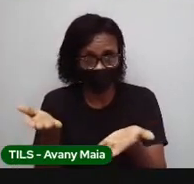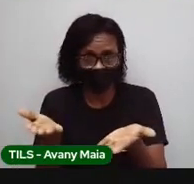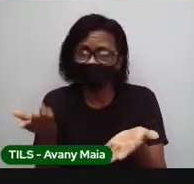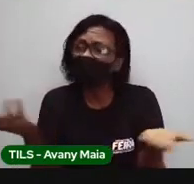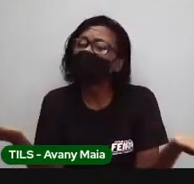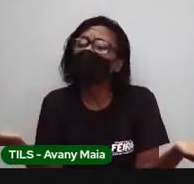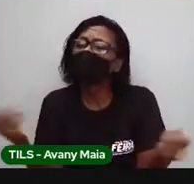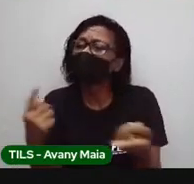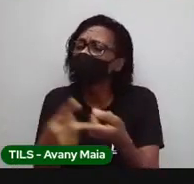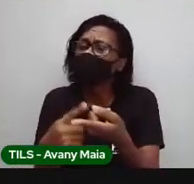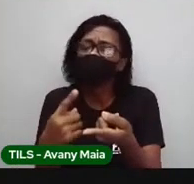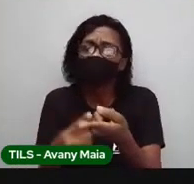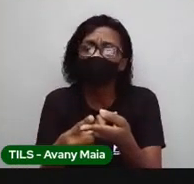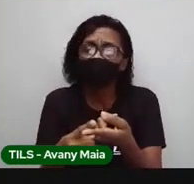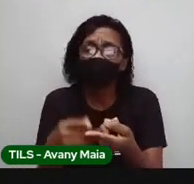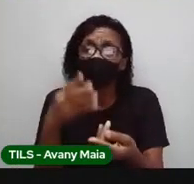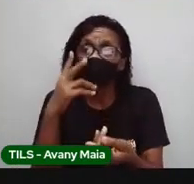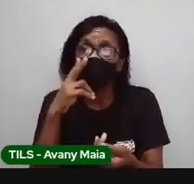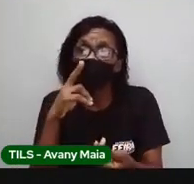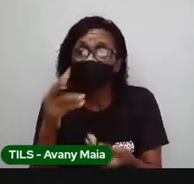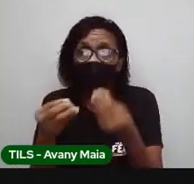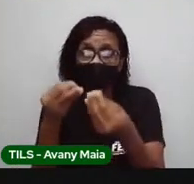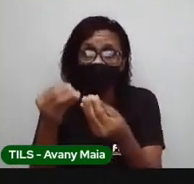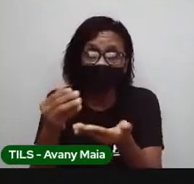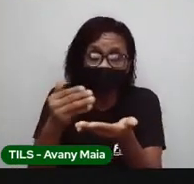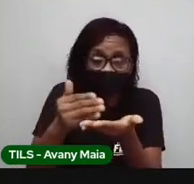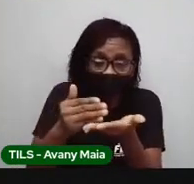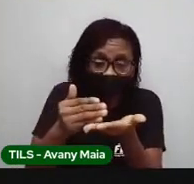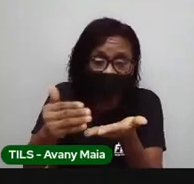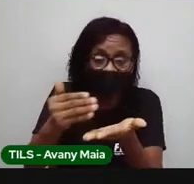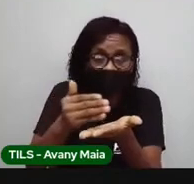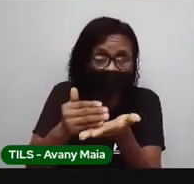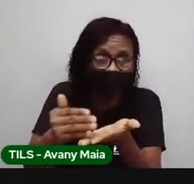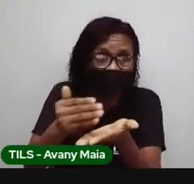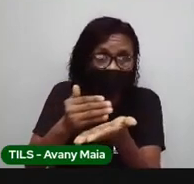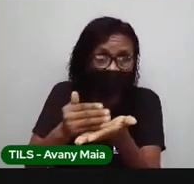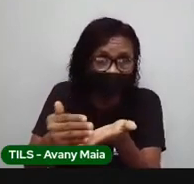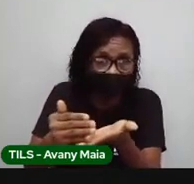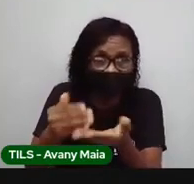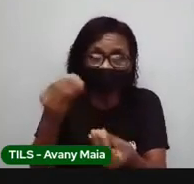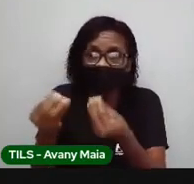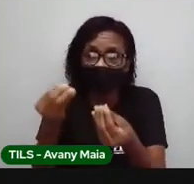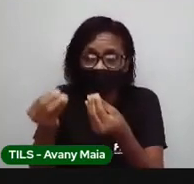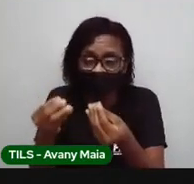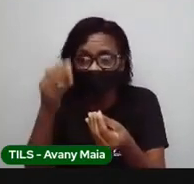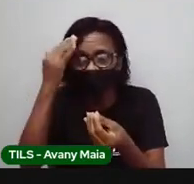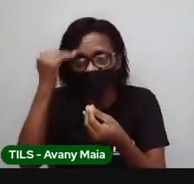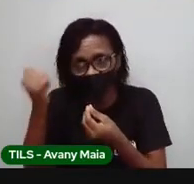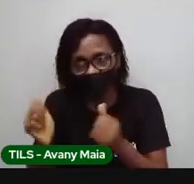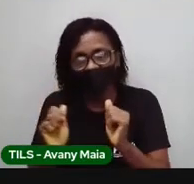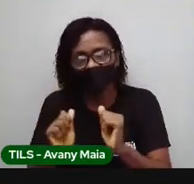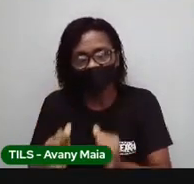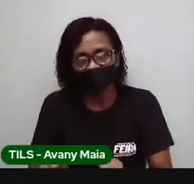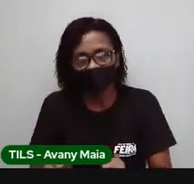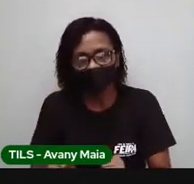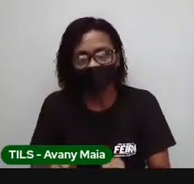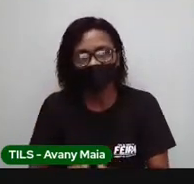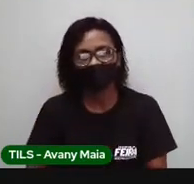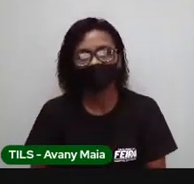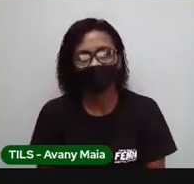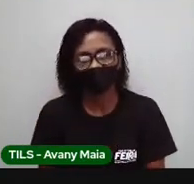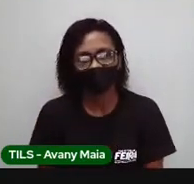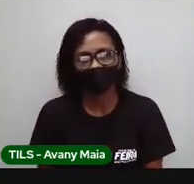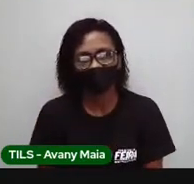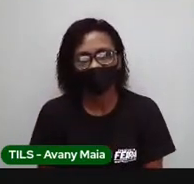coisa que está em grama, a gente poder ver em quilograma. Ou uma coisa que está em quilograma, a gente vê em grama.